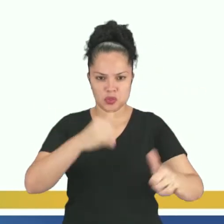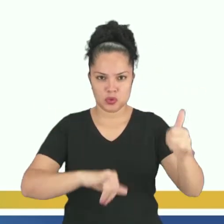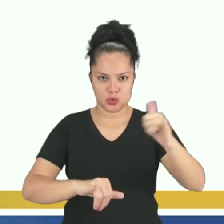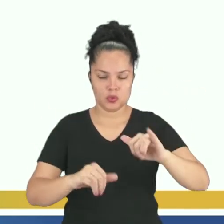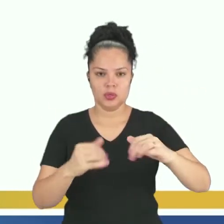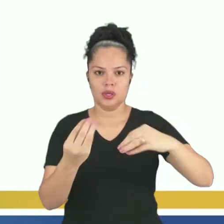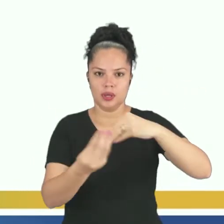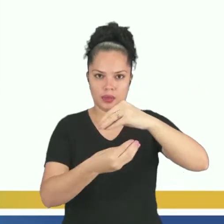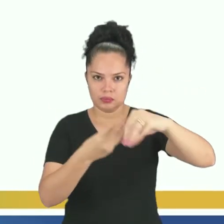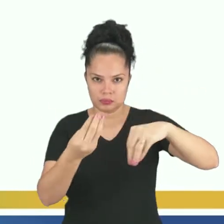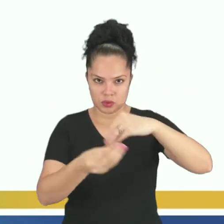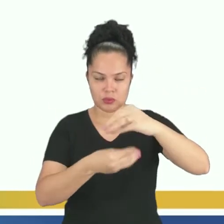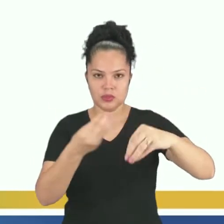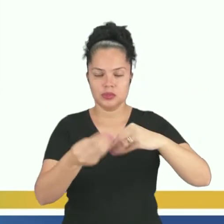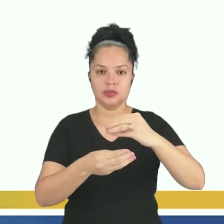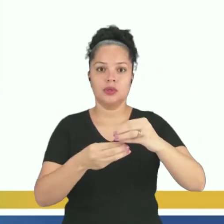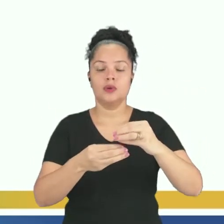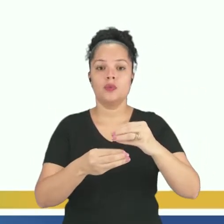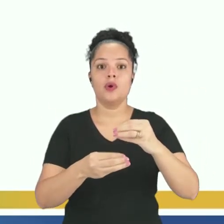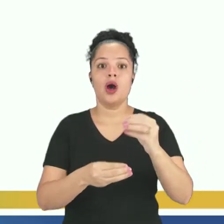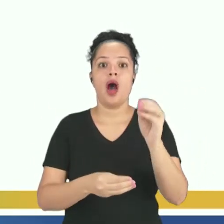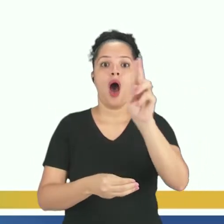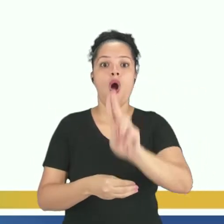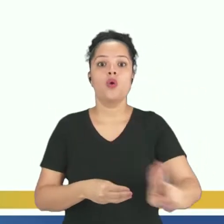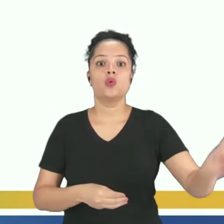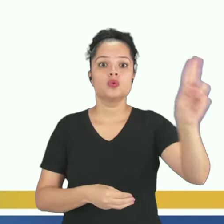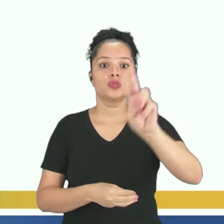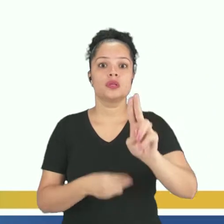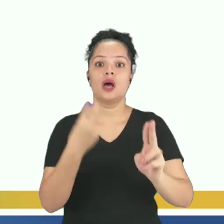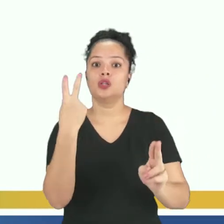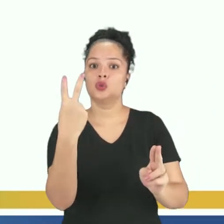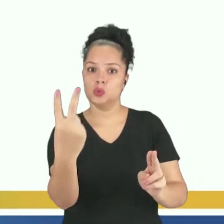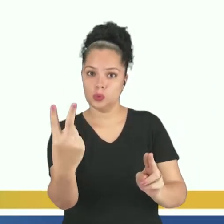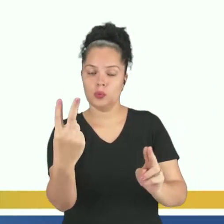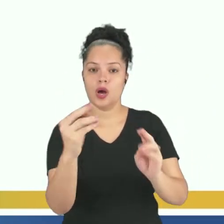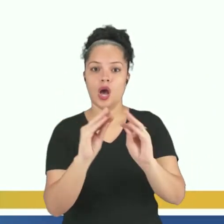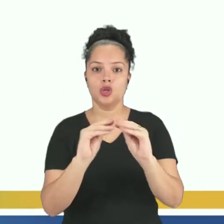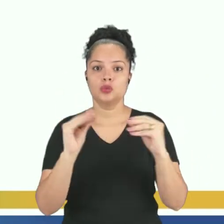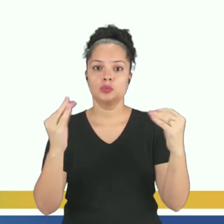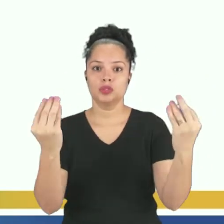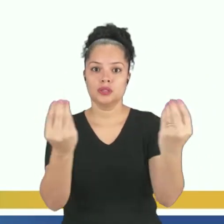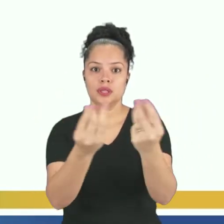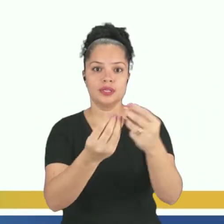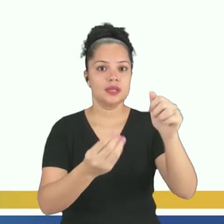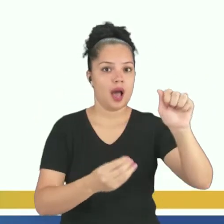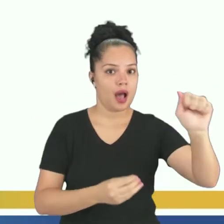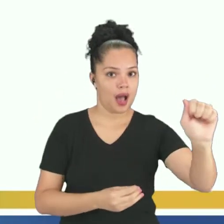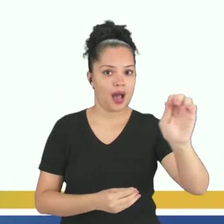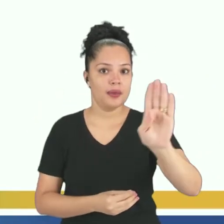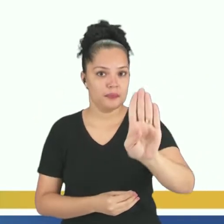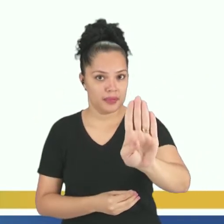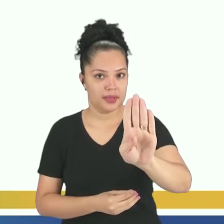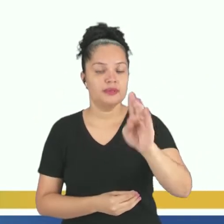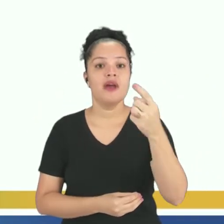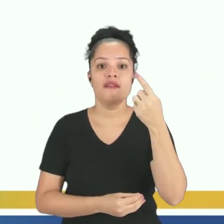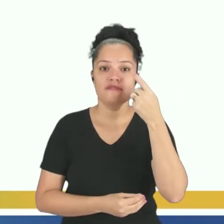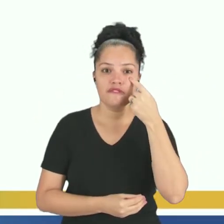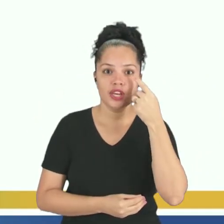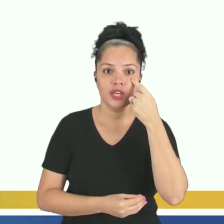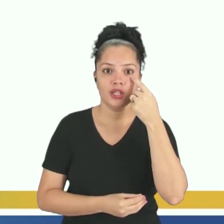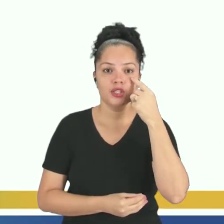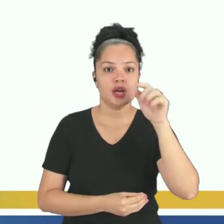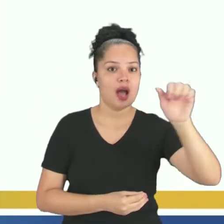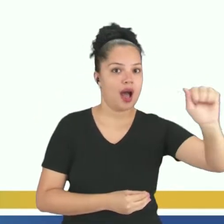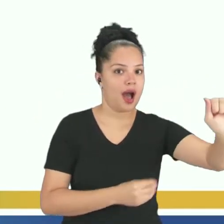solução. E para isso ele usa somente duas substâncias, que a gente chamou de A e B. Então repare que para cada duas